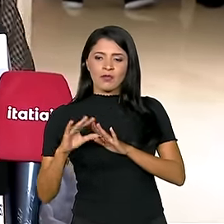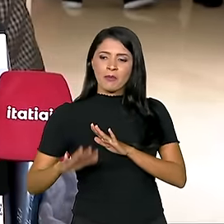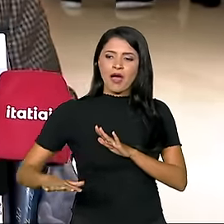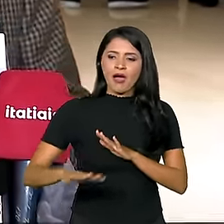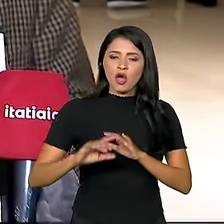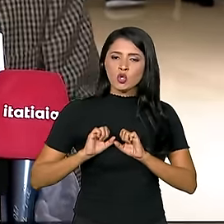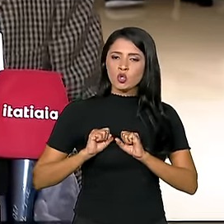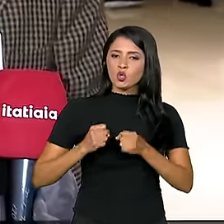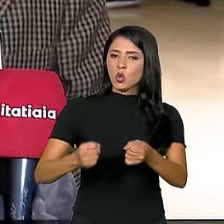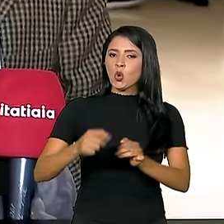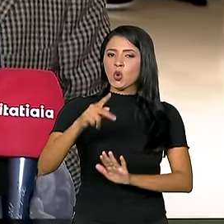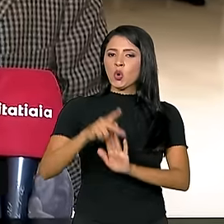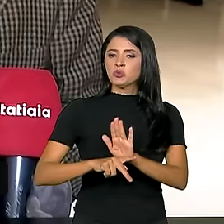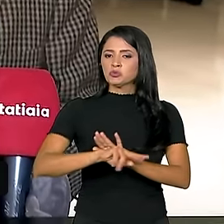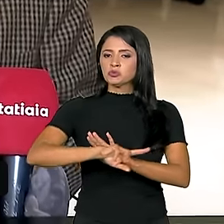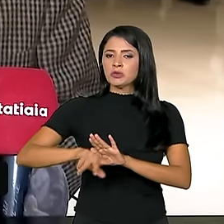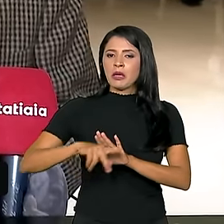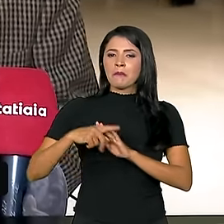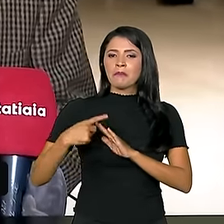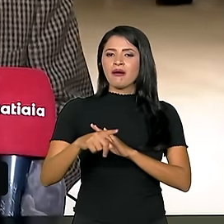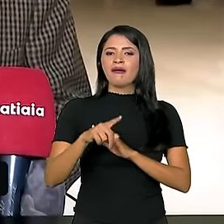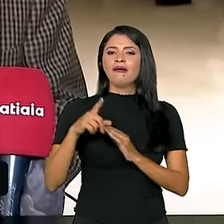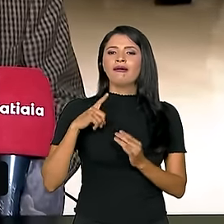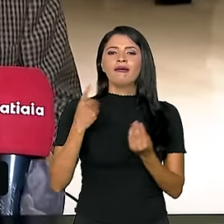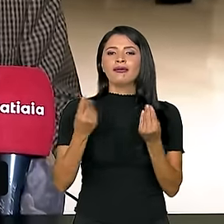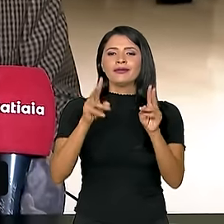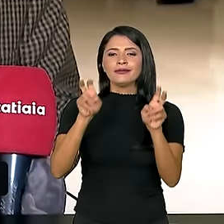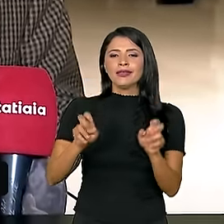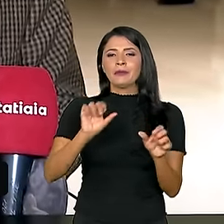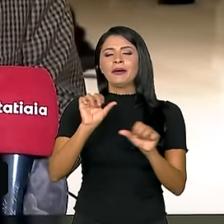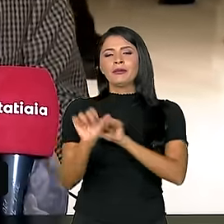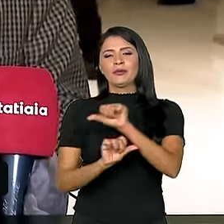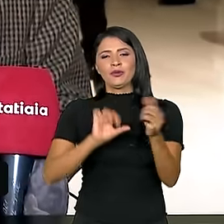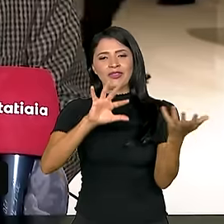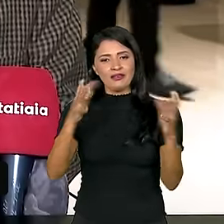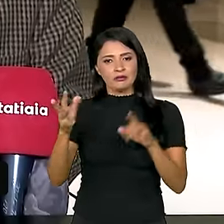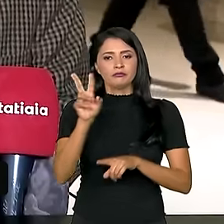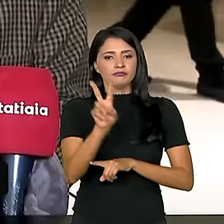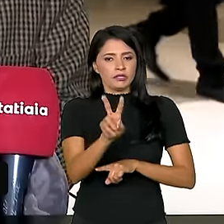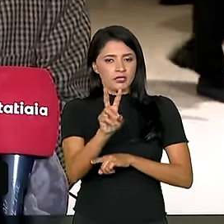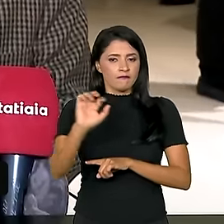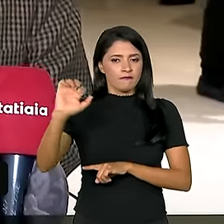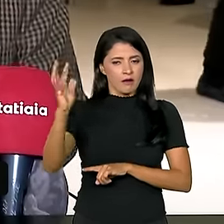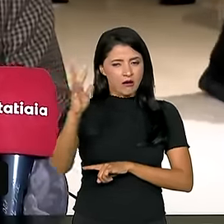iniciativas de combate à mudança climática e preservação ambiental.